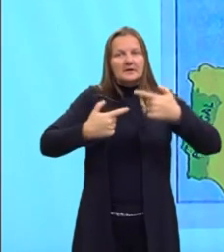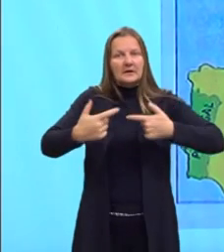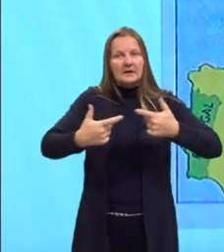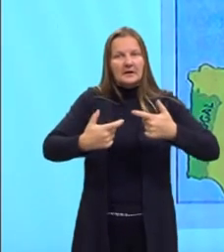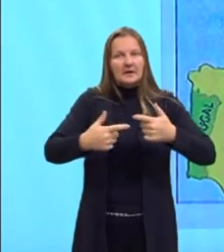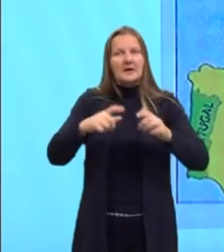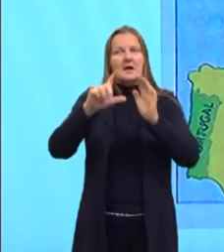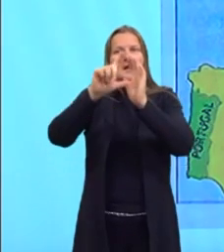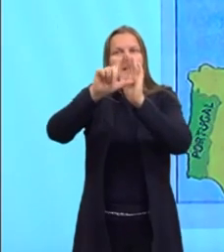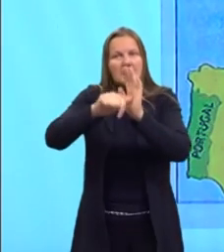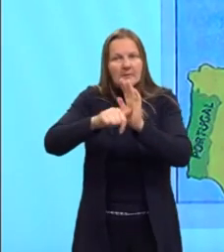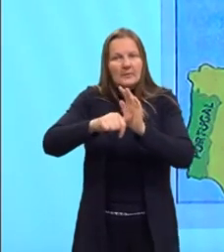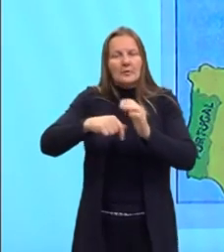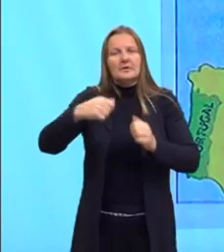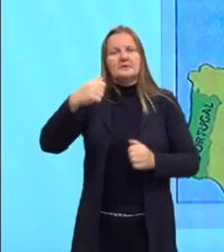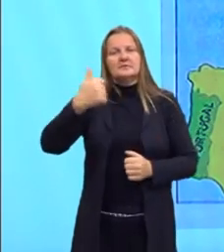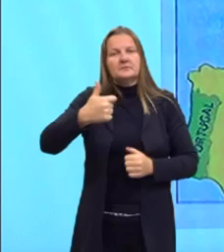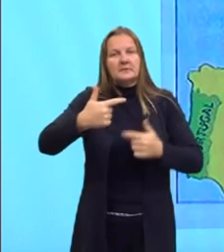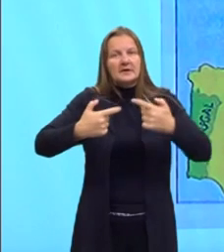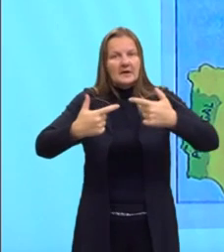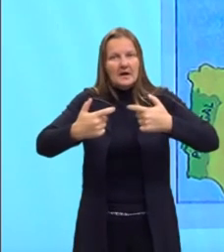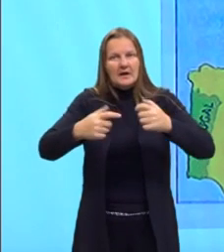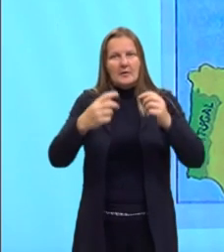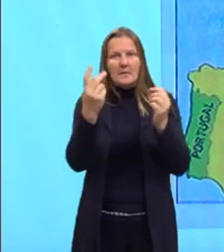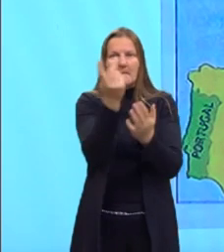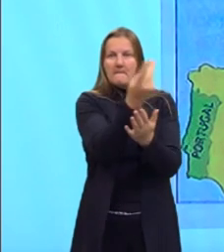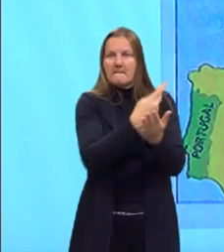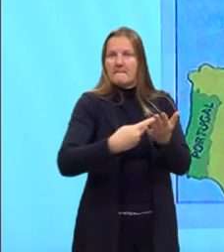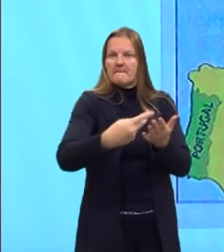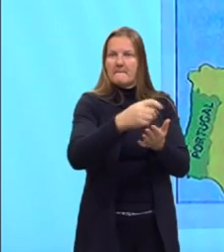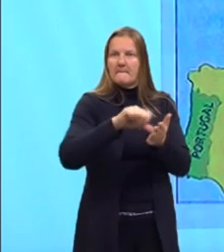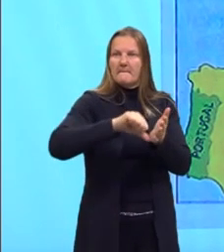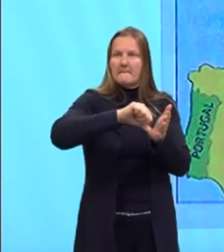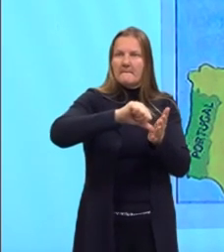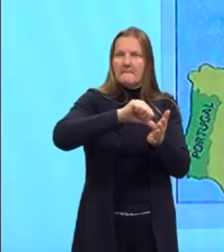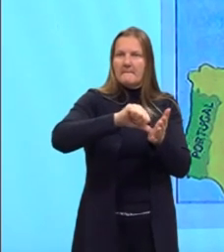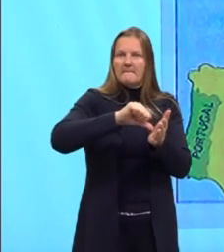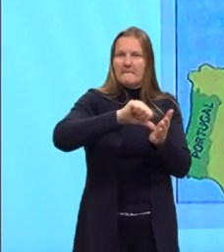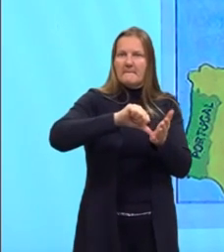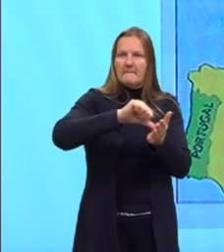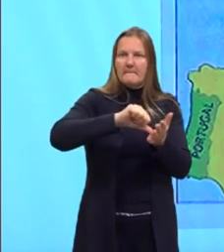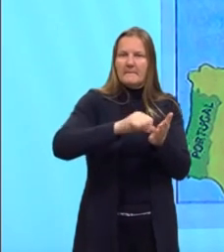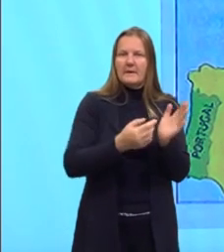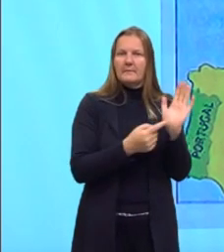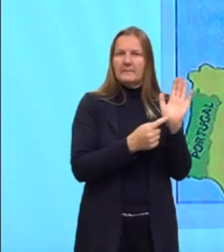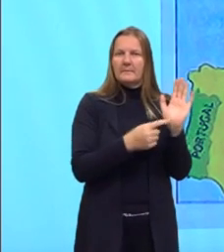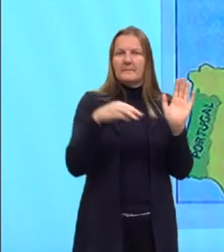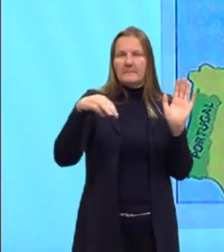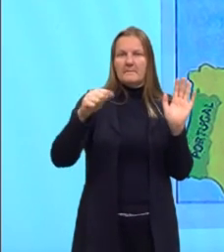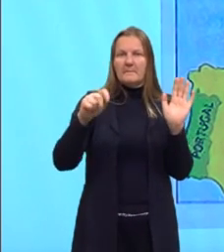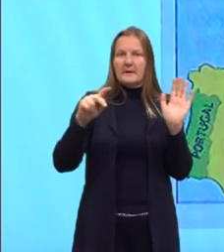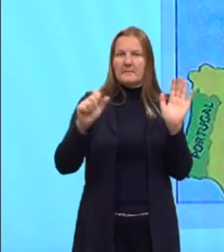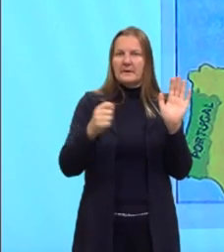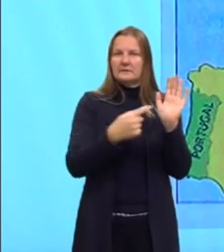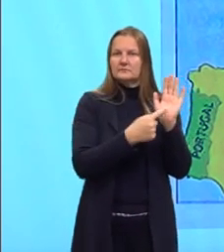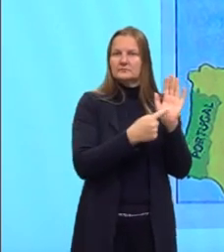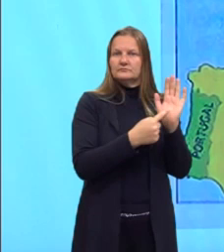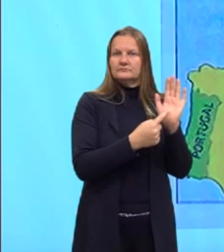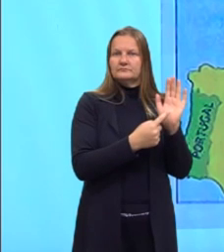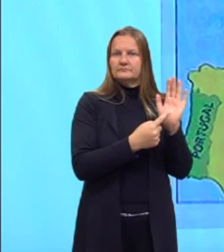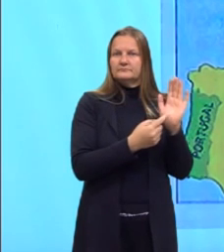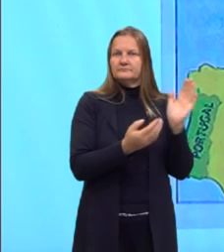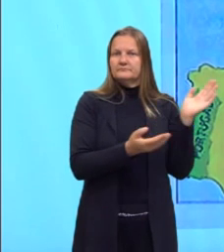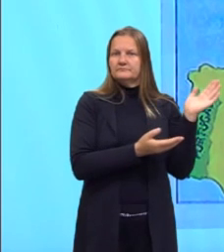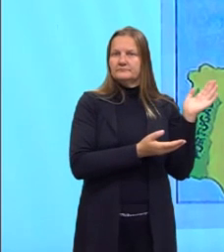e pós a Primeira Guerra. Notem que a questão do Império